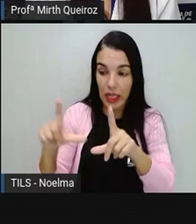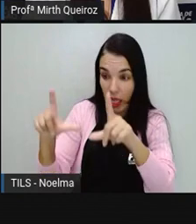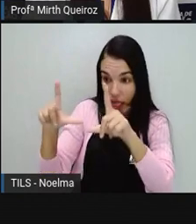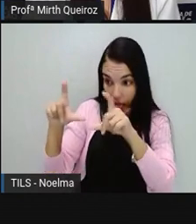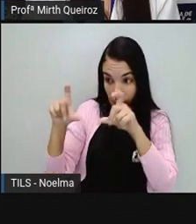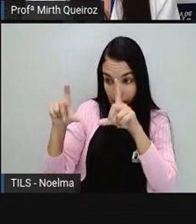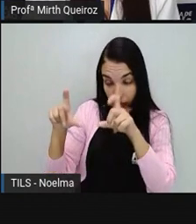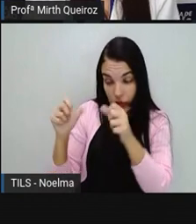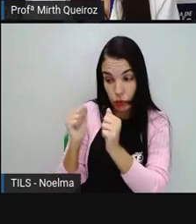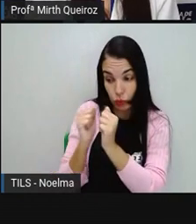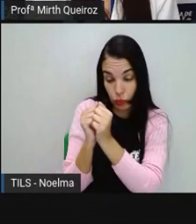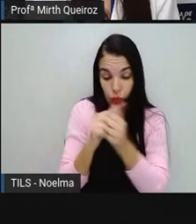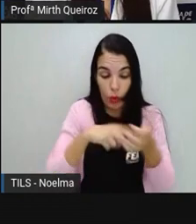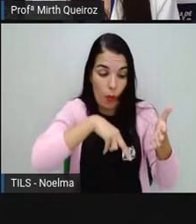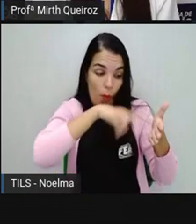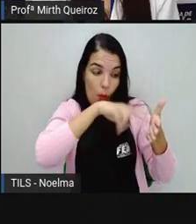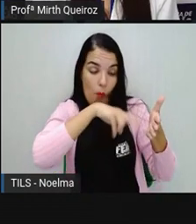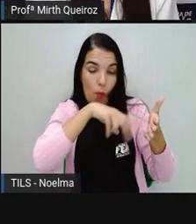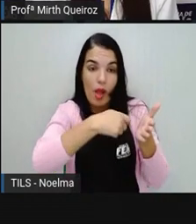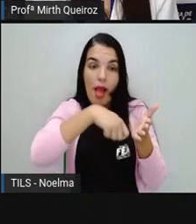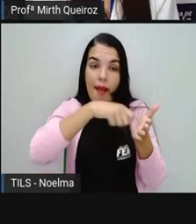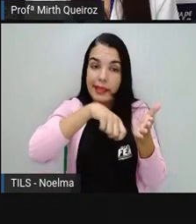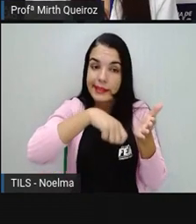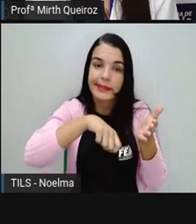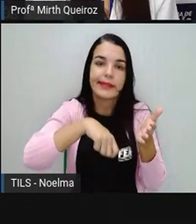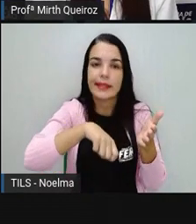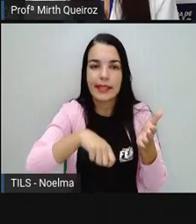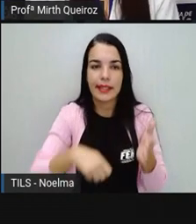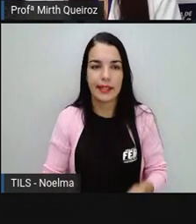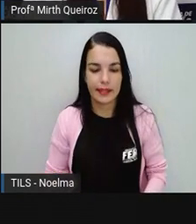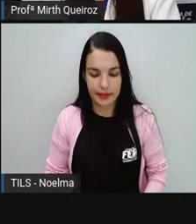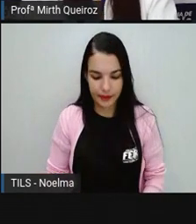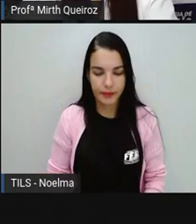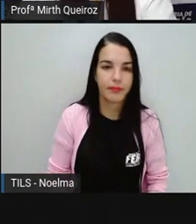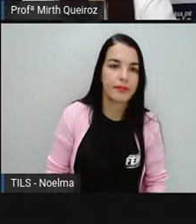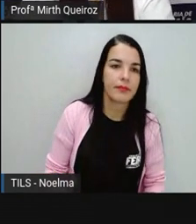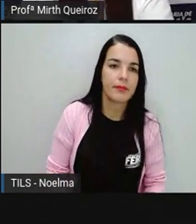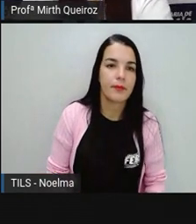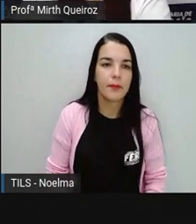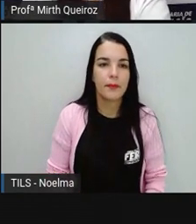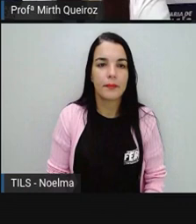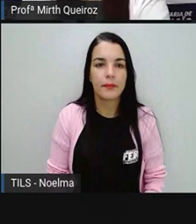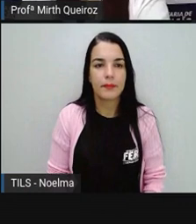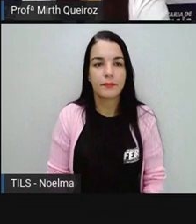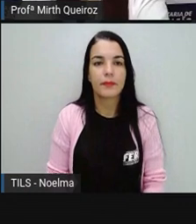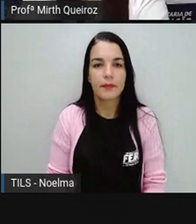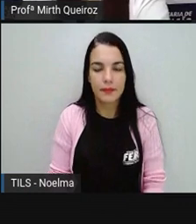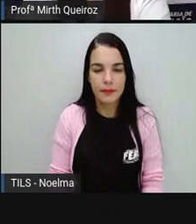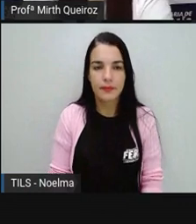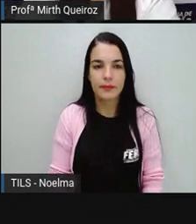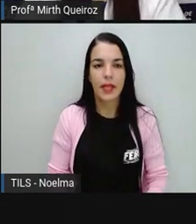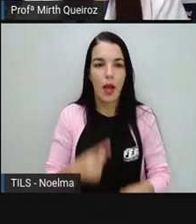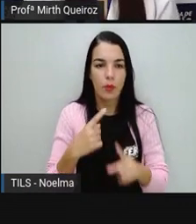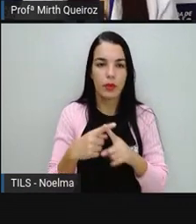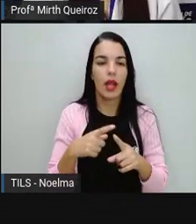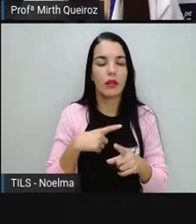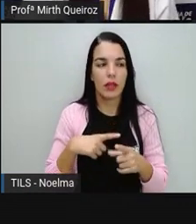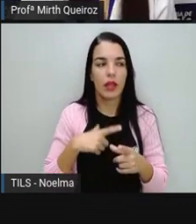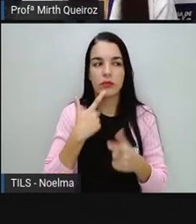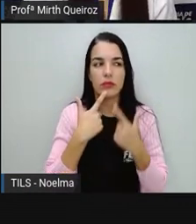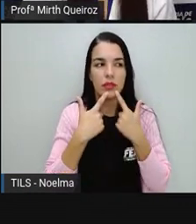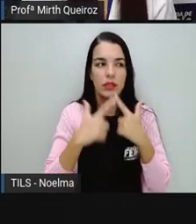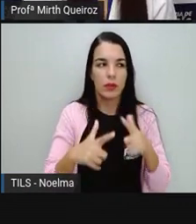Porém, se trata de uma linguagem mista, certo? Porque nós temos o uso da